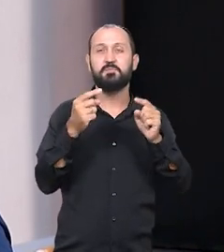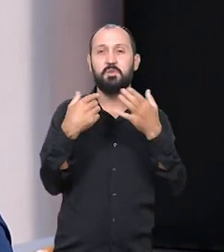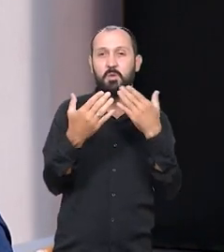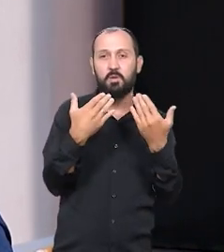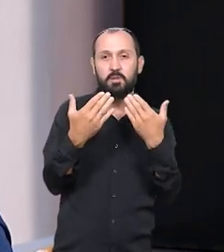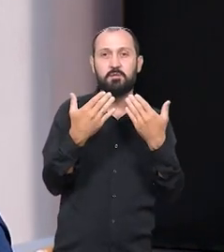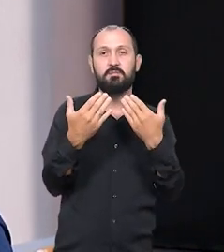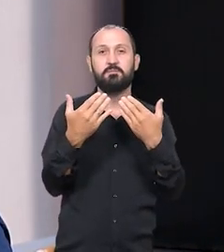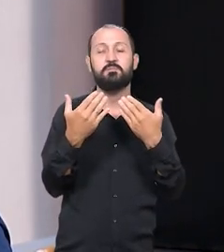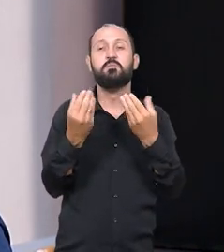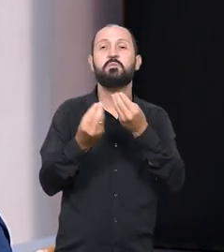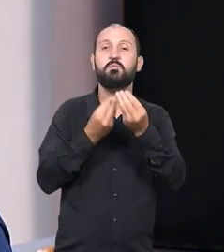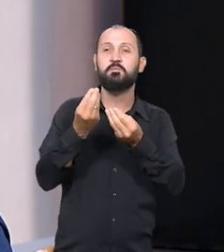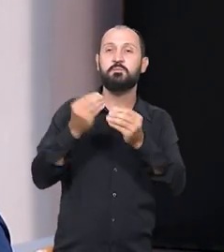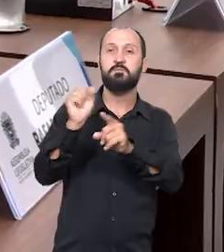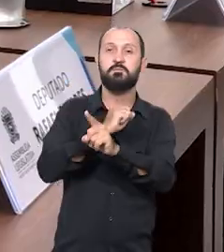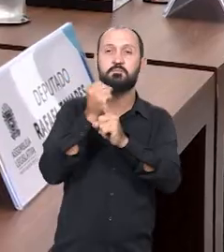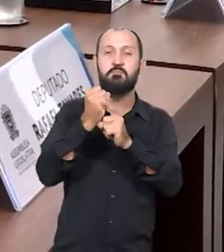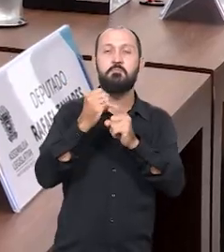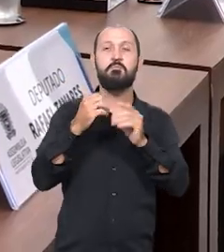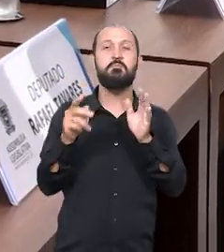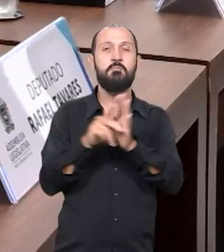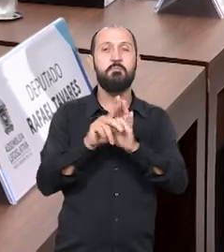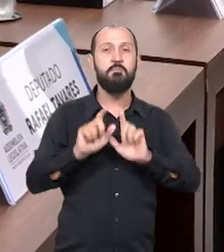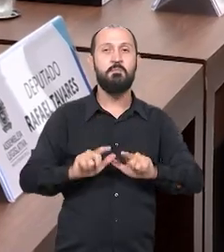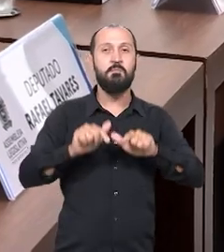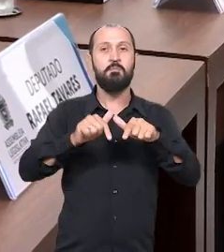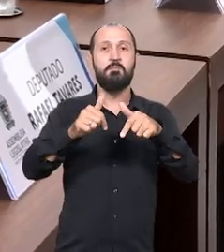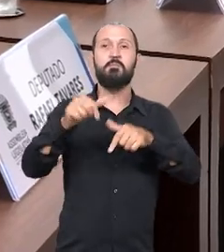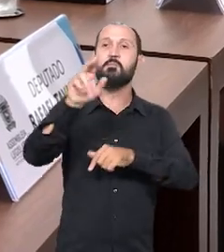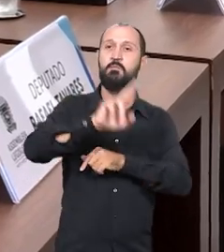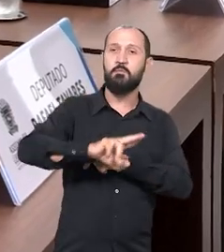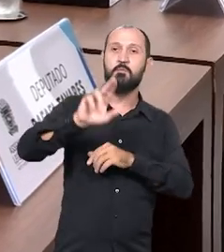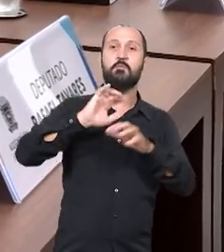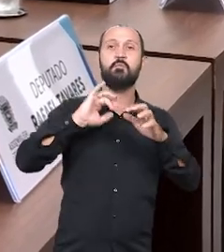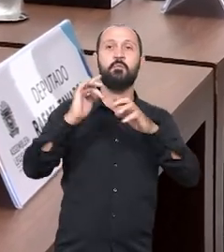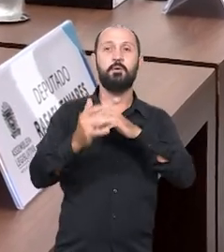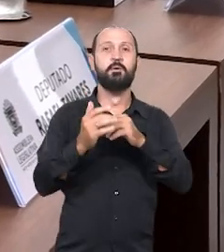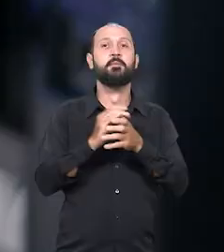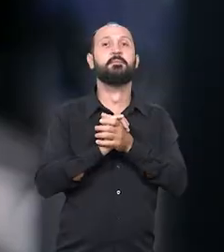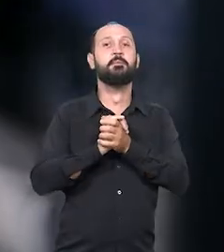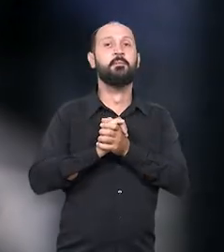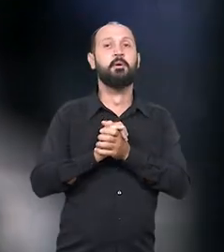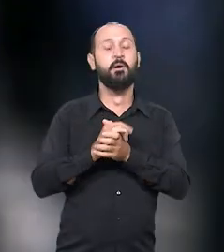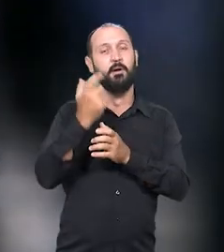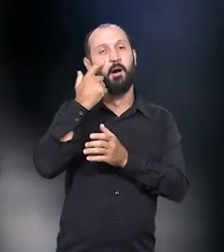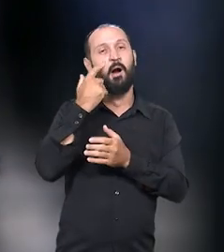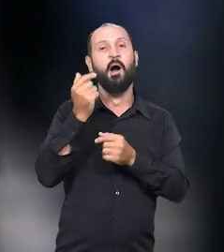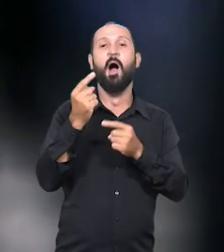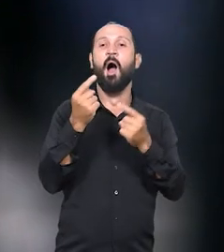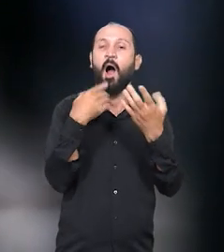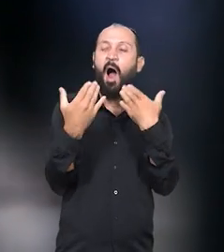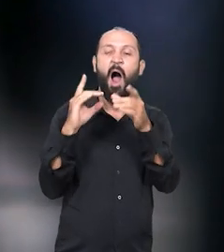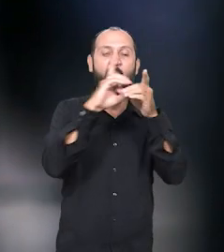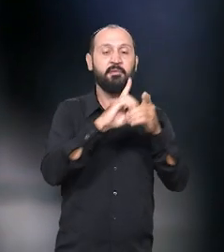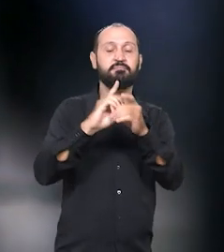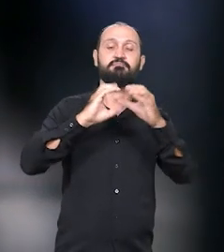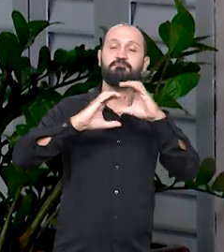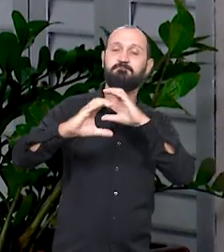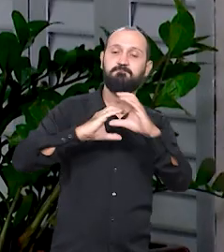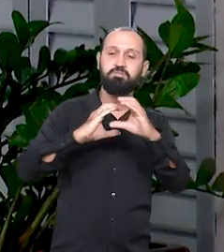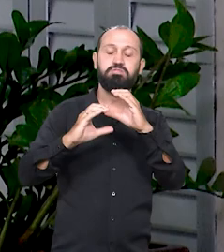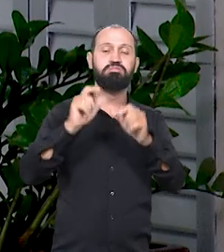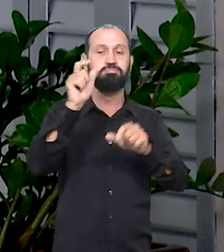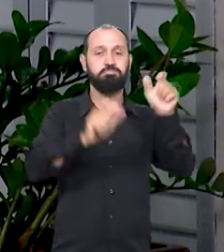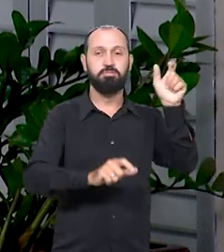sociedade e participar de uma forma mais ativa, utilize as redes sociais. Funciona. E é uma forma democrática de você se comunicar com todas as pessoas ali.